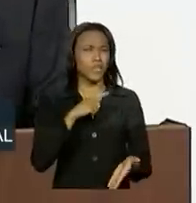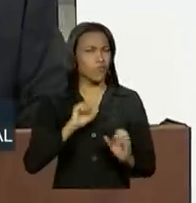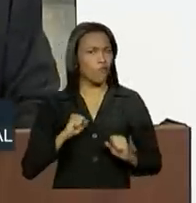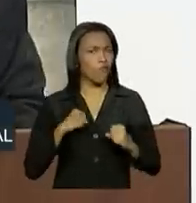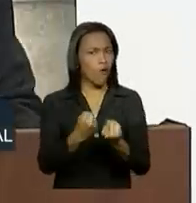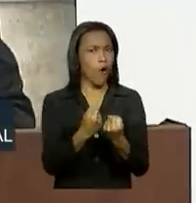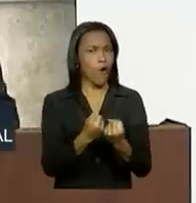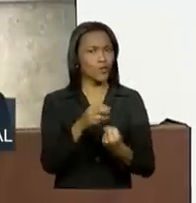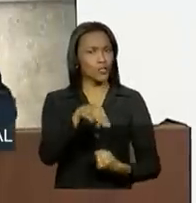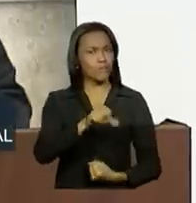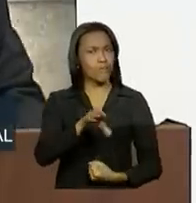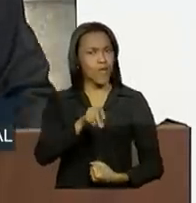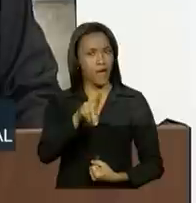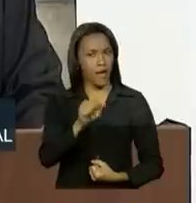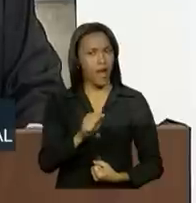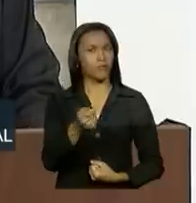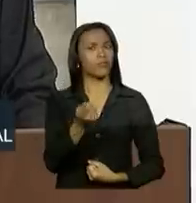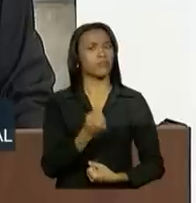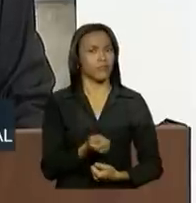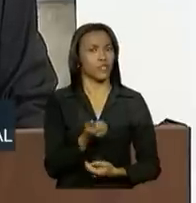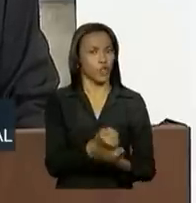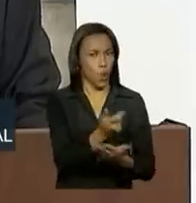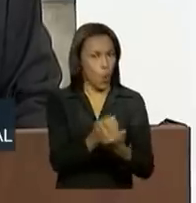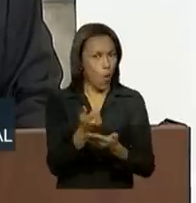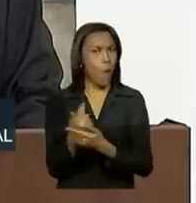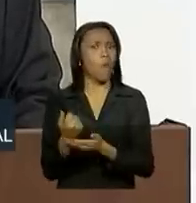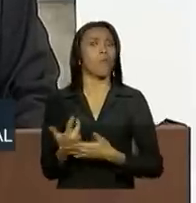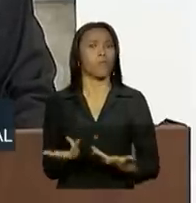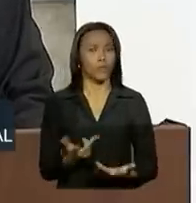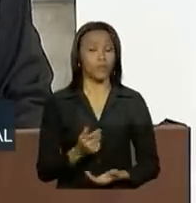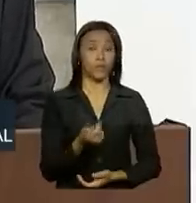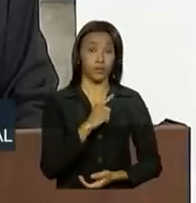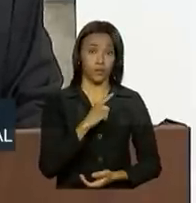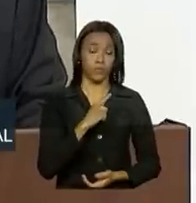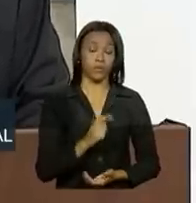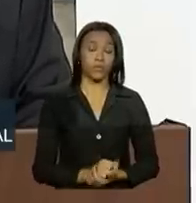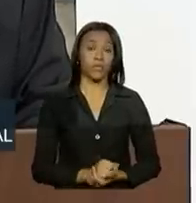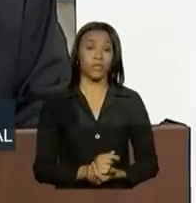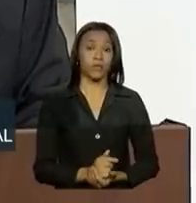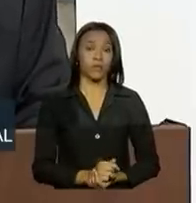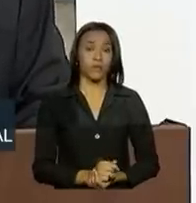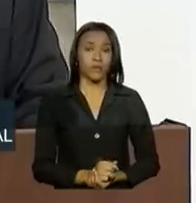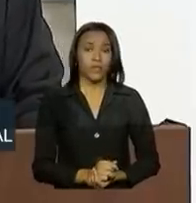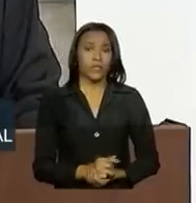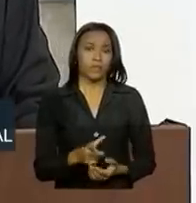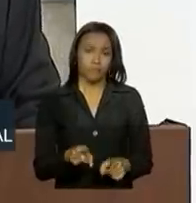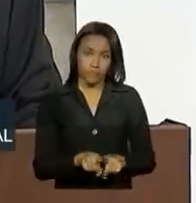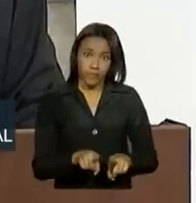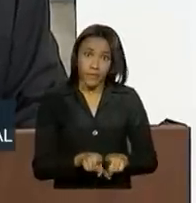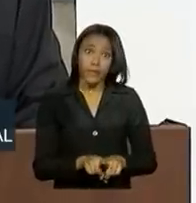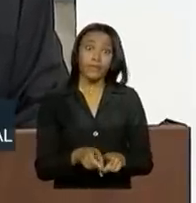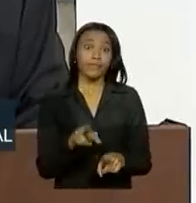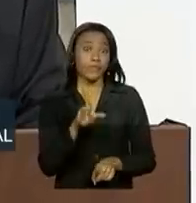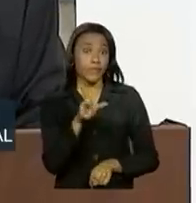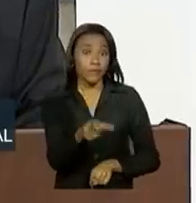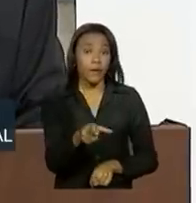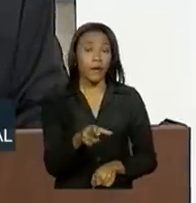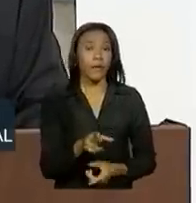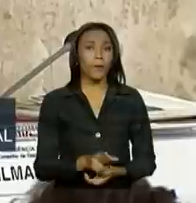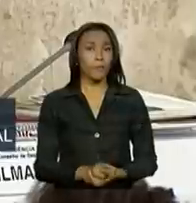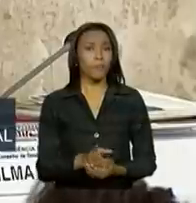mercado consumidor, que, em parte, ele está sendo apropriado por essas